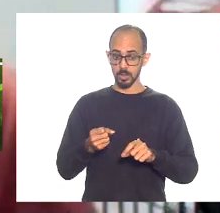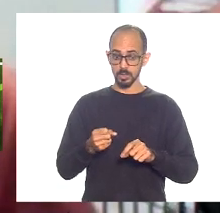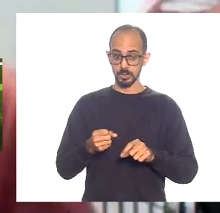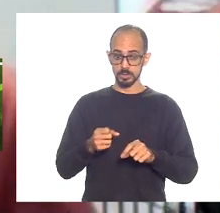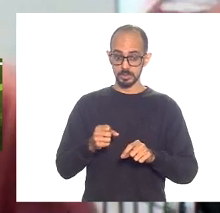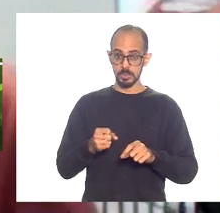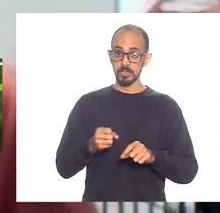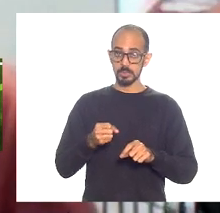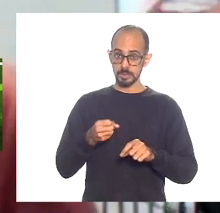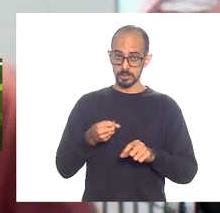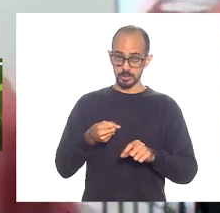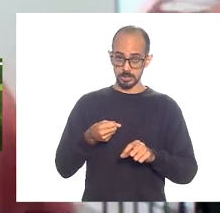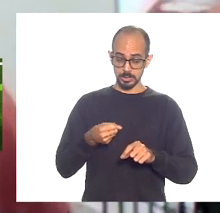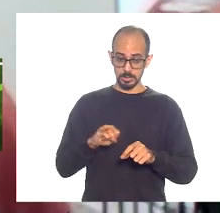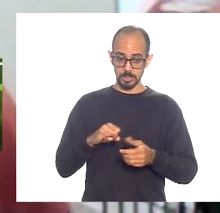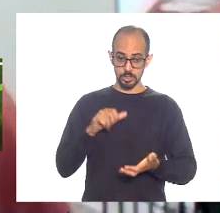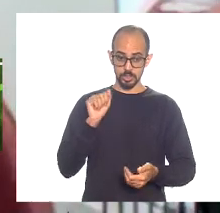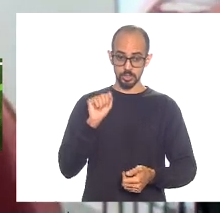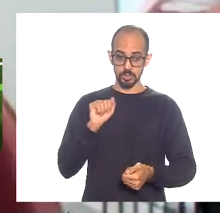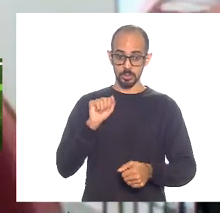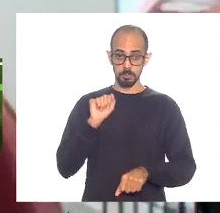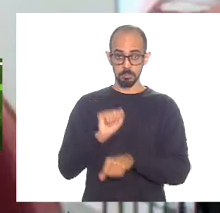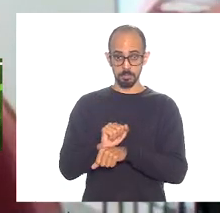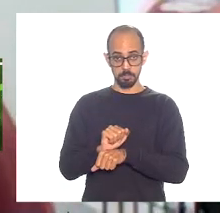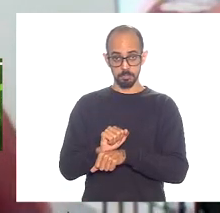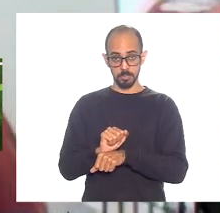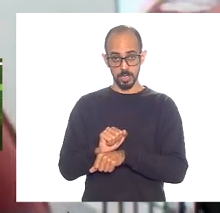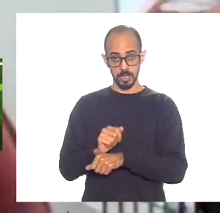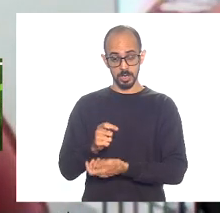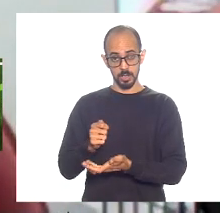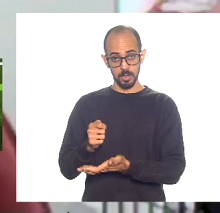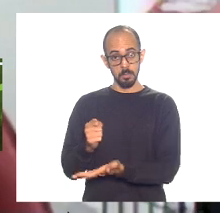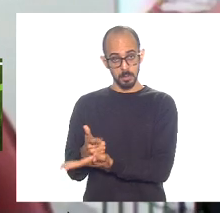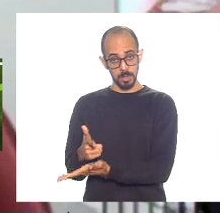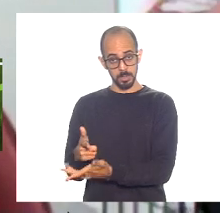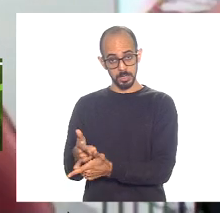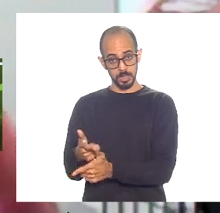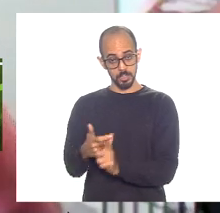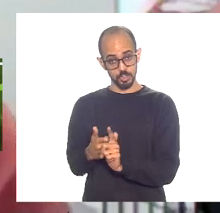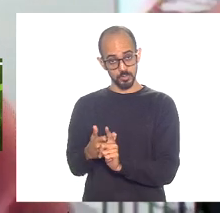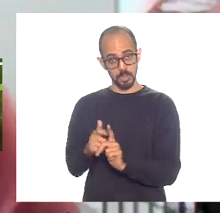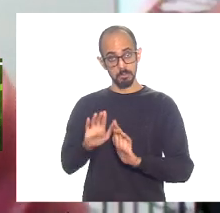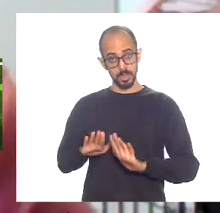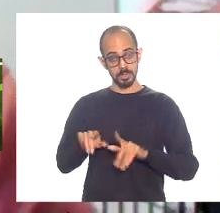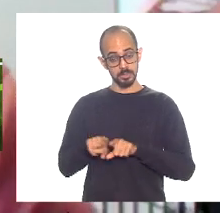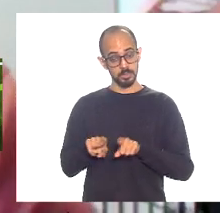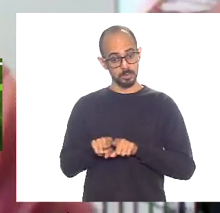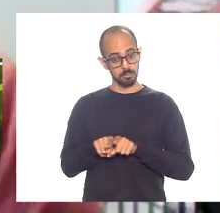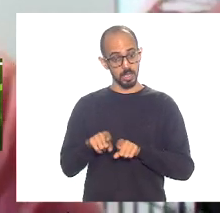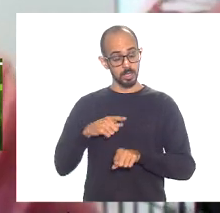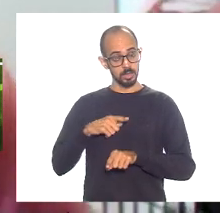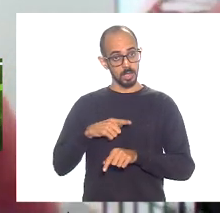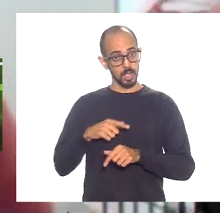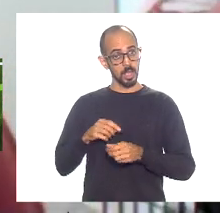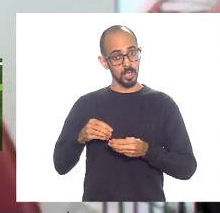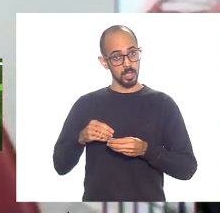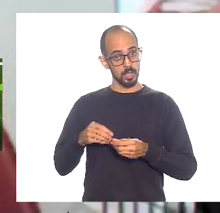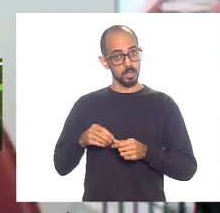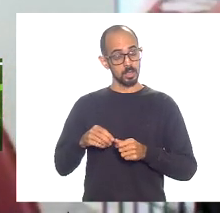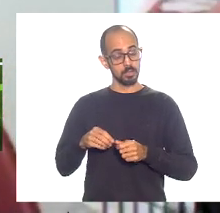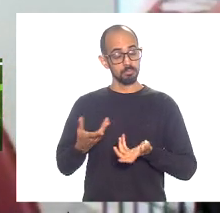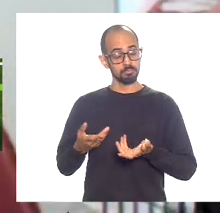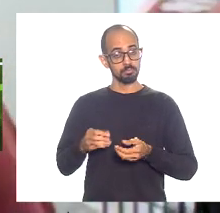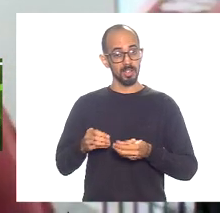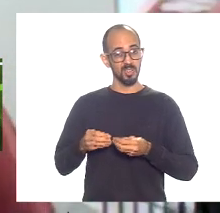da dívida num período muito maior ele também traz alguma compensação mas no caso do nosso